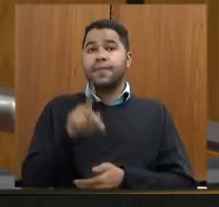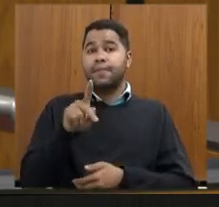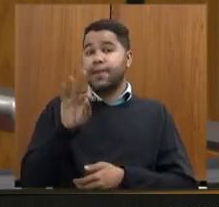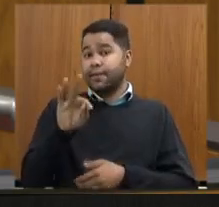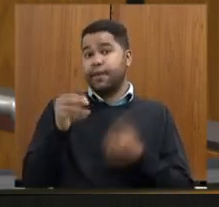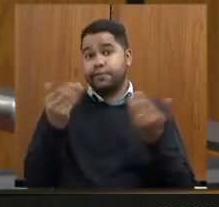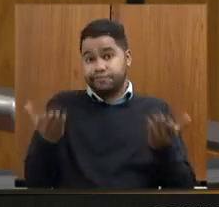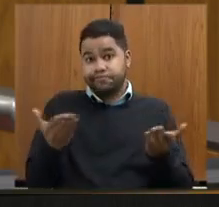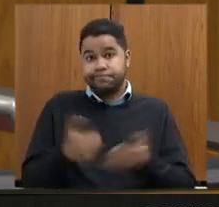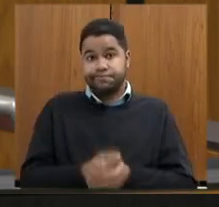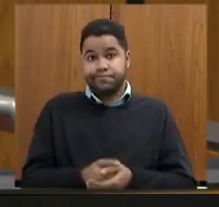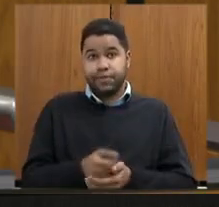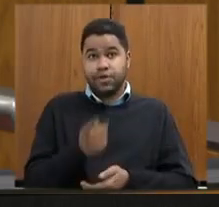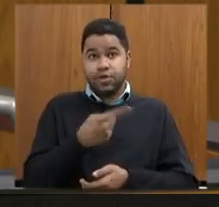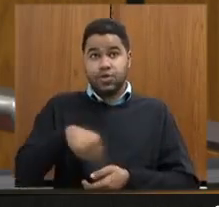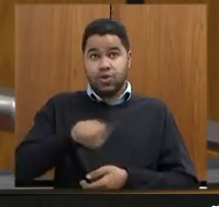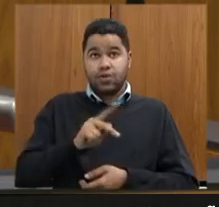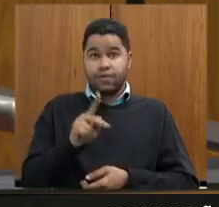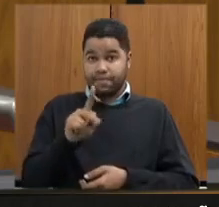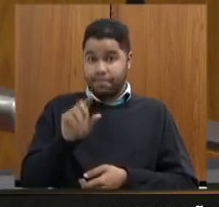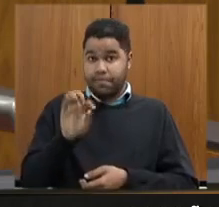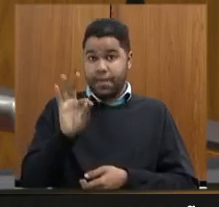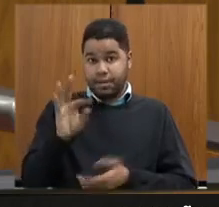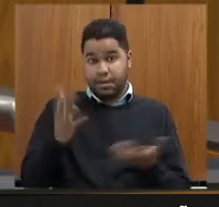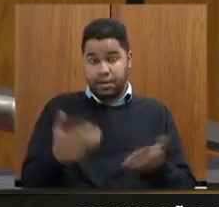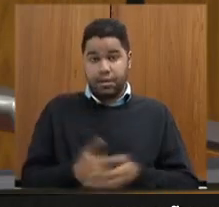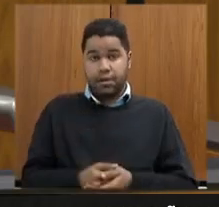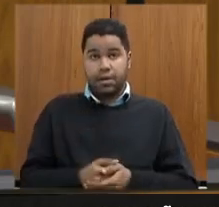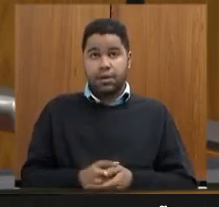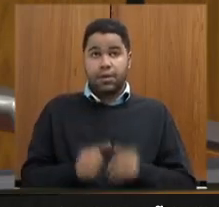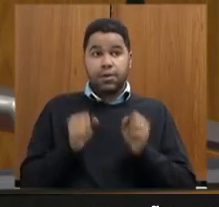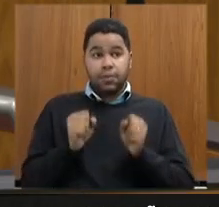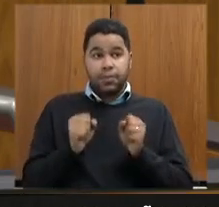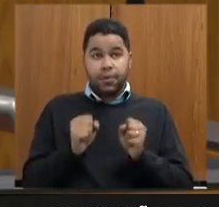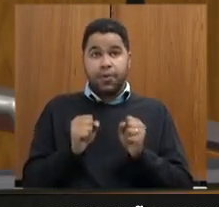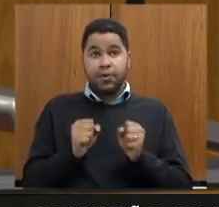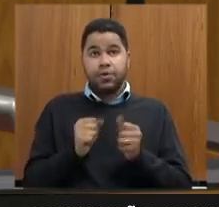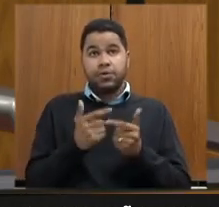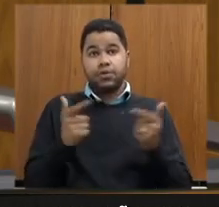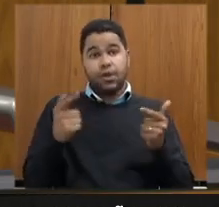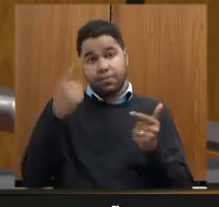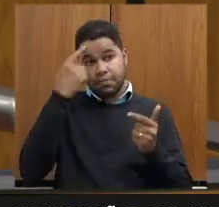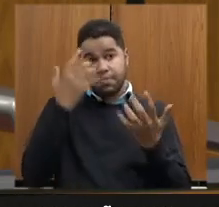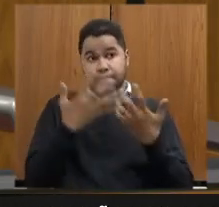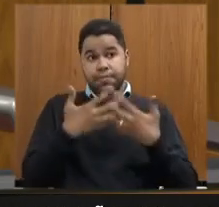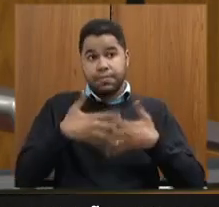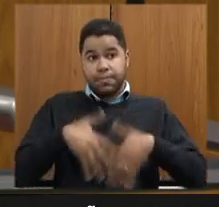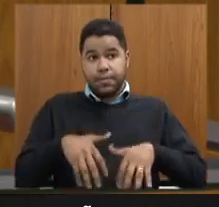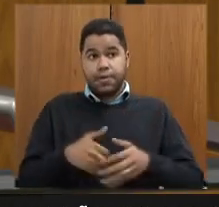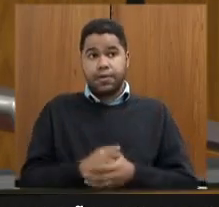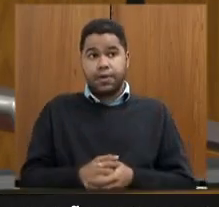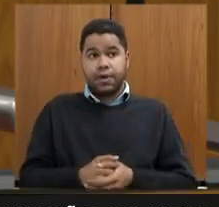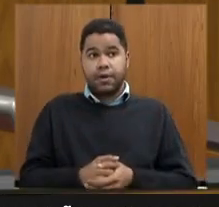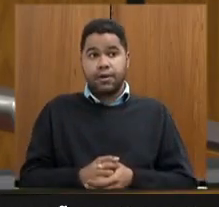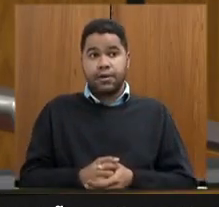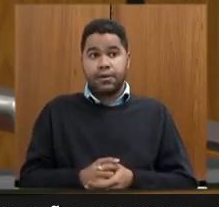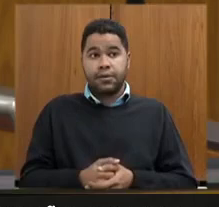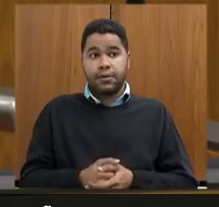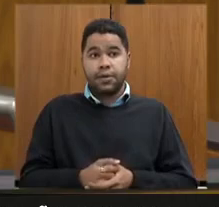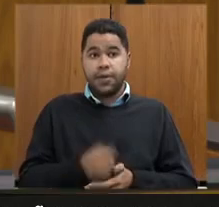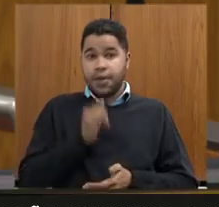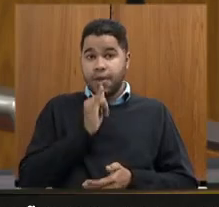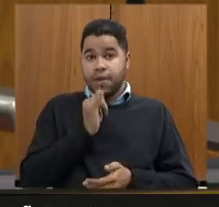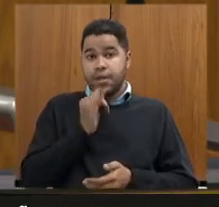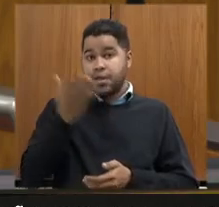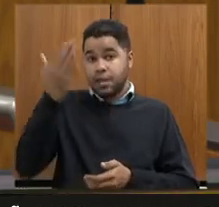então já que a gente quer falar do PT vocês poderiam não ter considerado os documentos que vocês quiseram considerar